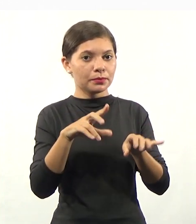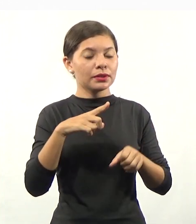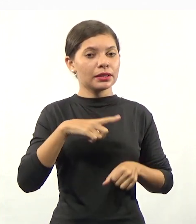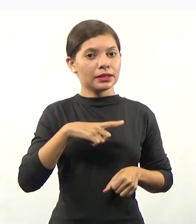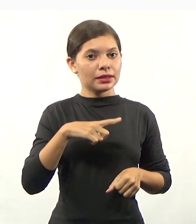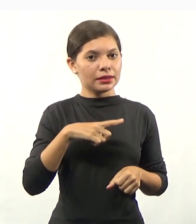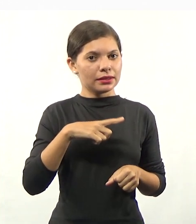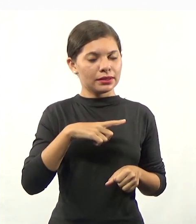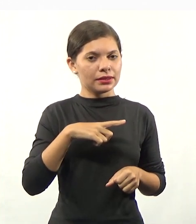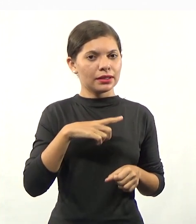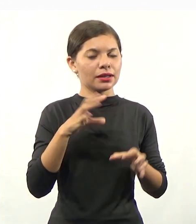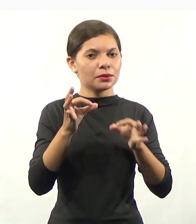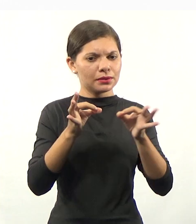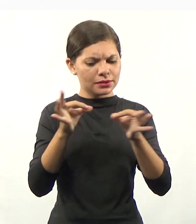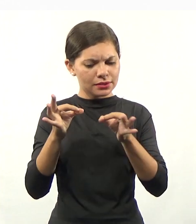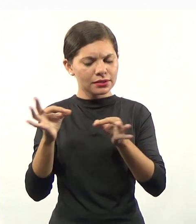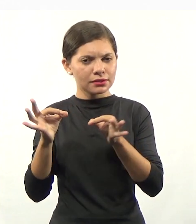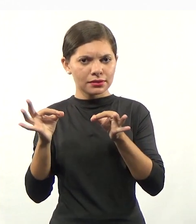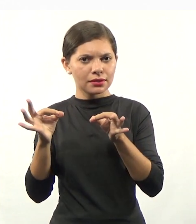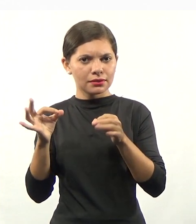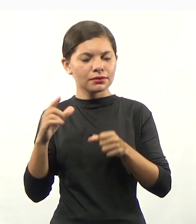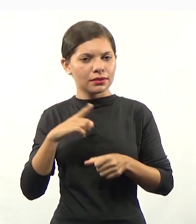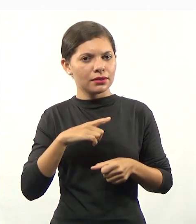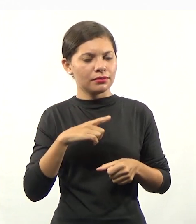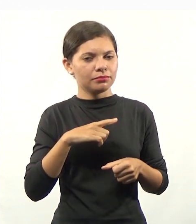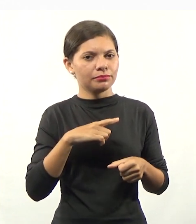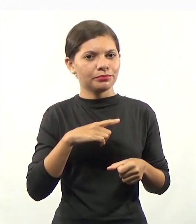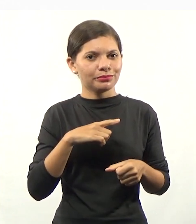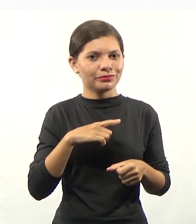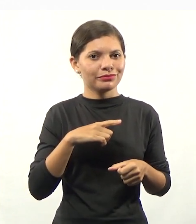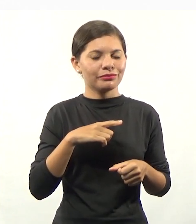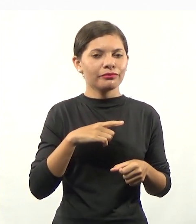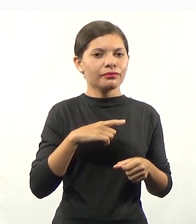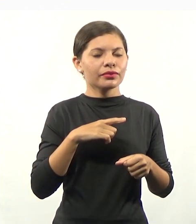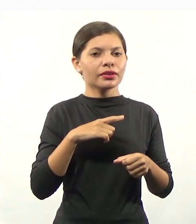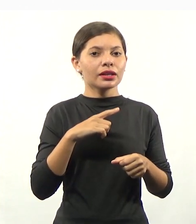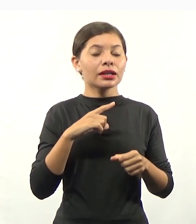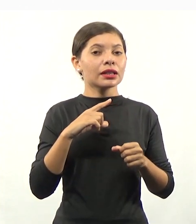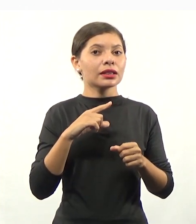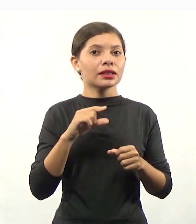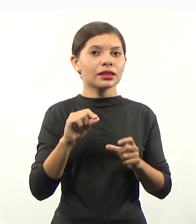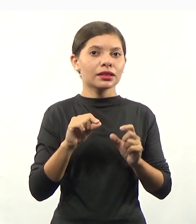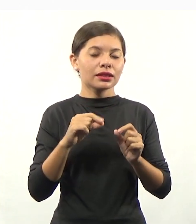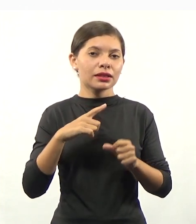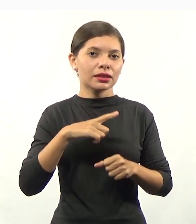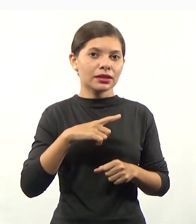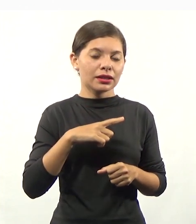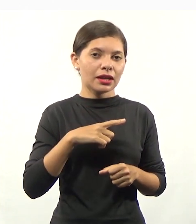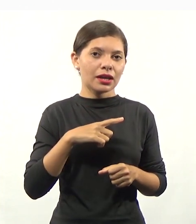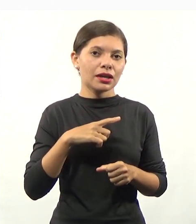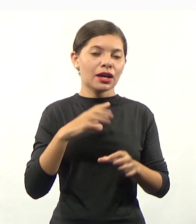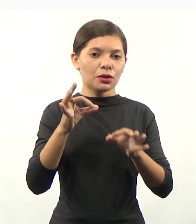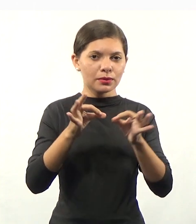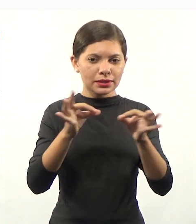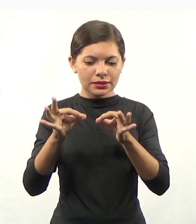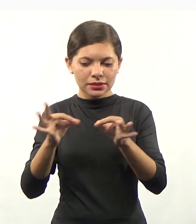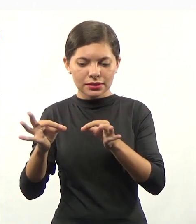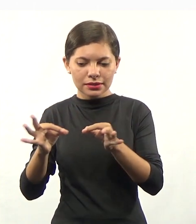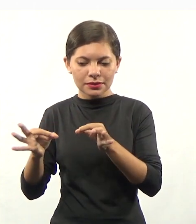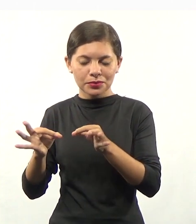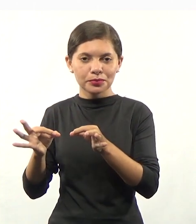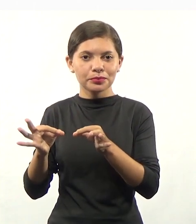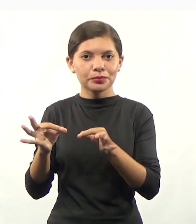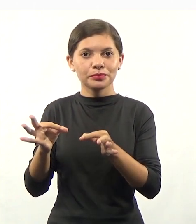ainda tem uma outra organização aqui com relação ao ensino. Além de tudo, ele vai ter o quê aqui, ó? Ele vai ter a organização